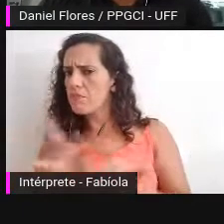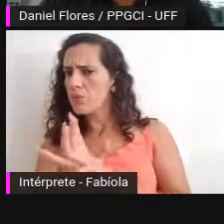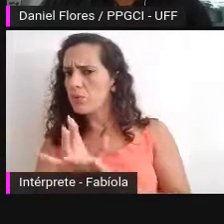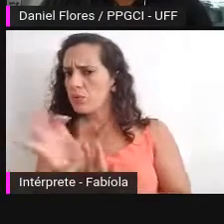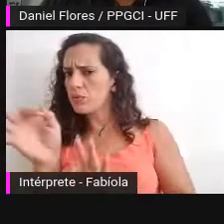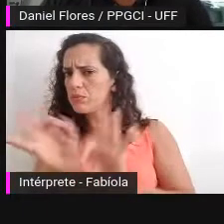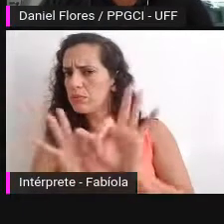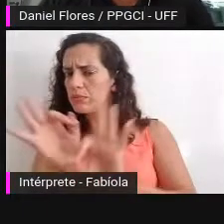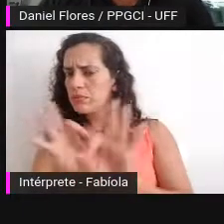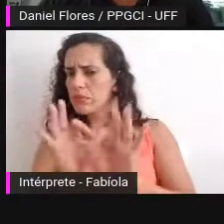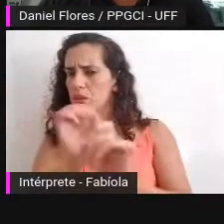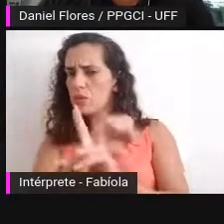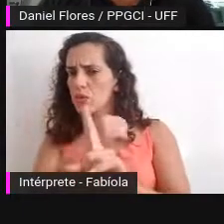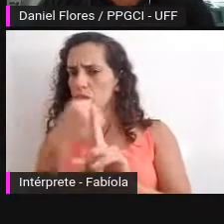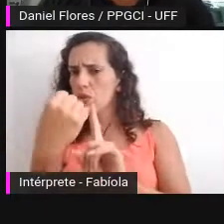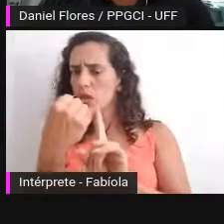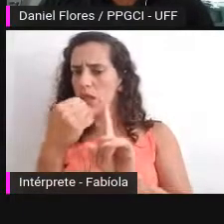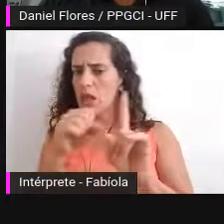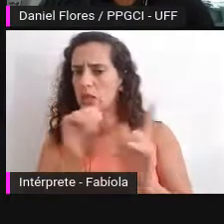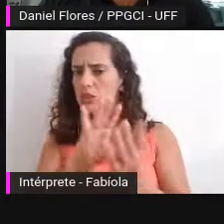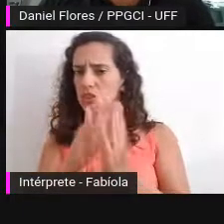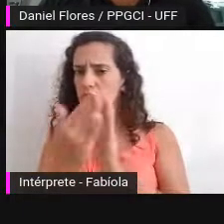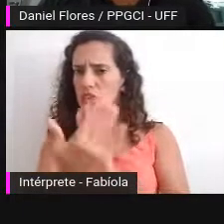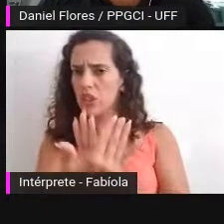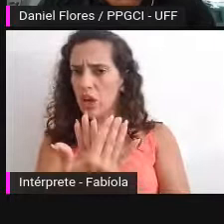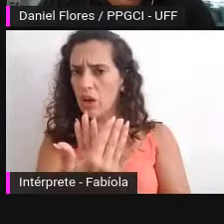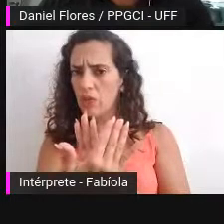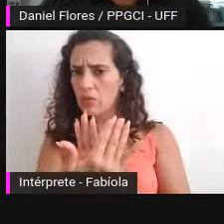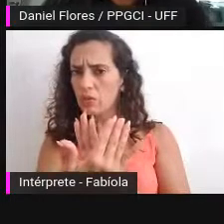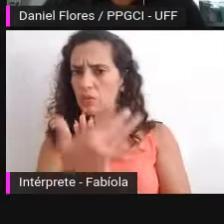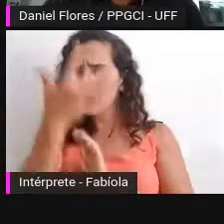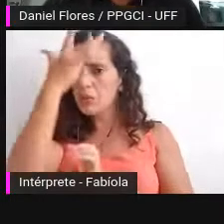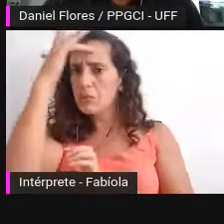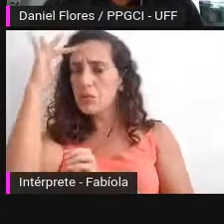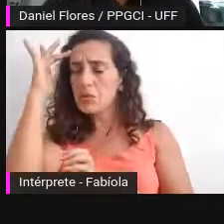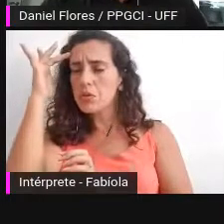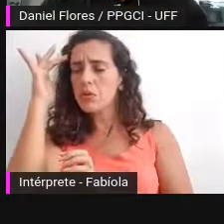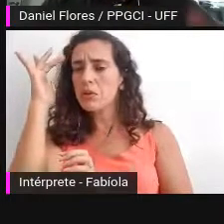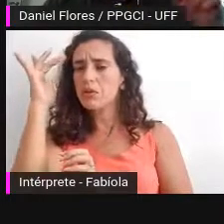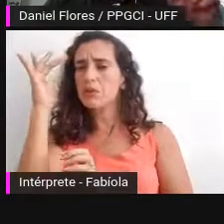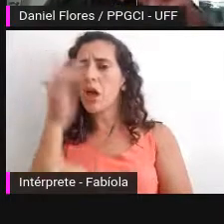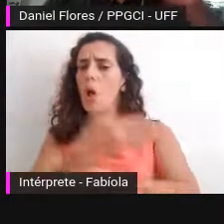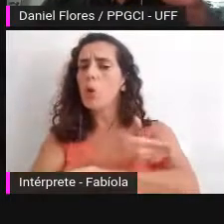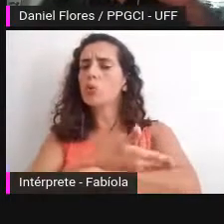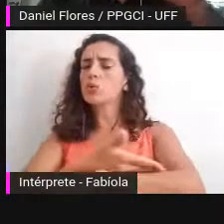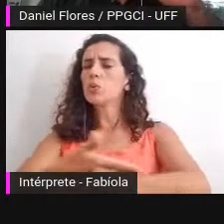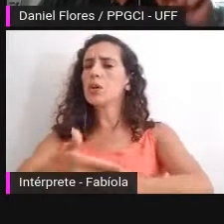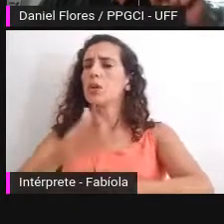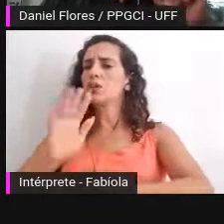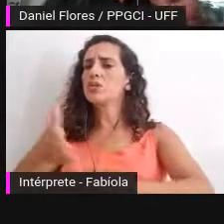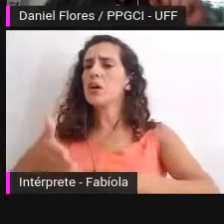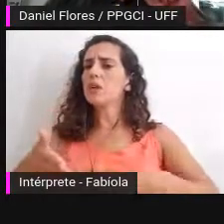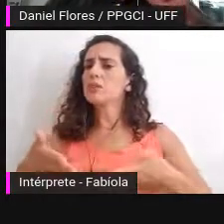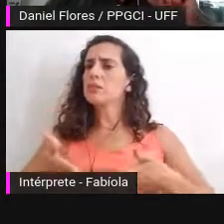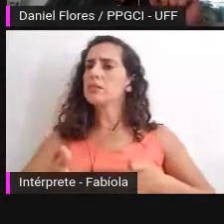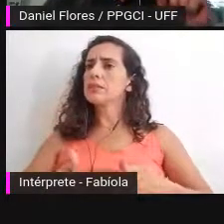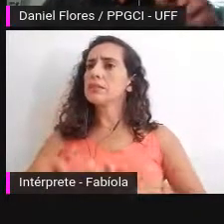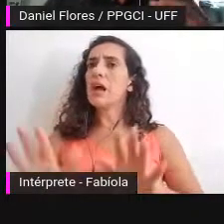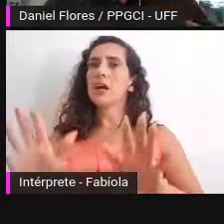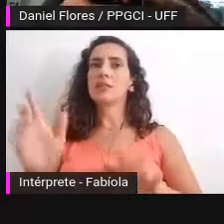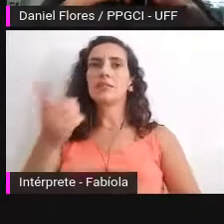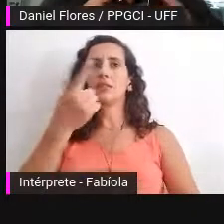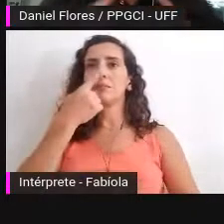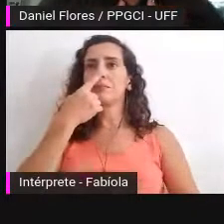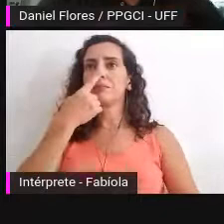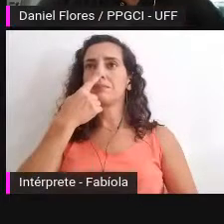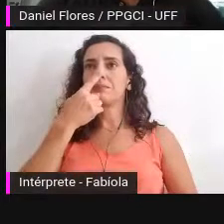digital e para atender as demandas dos nativos digitais não se confunda eu não estou perguntando nativo